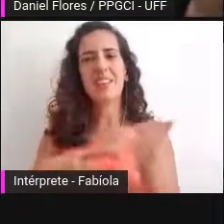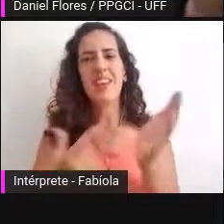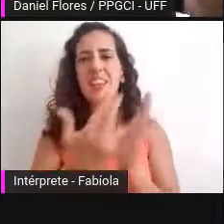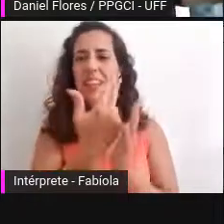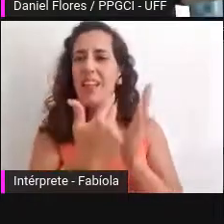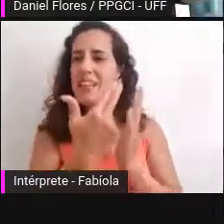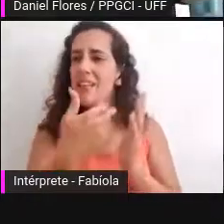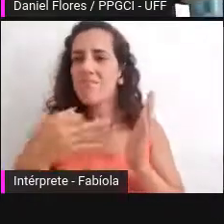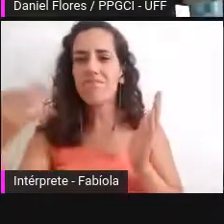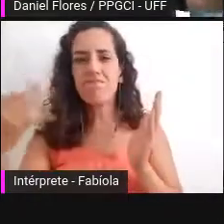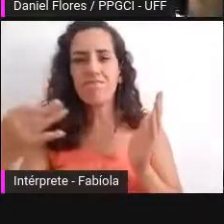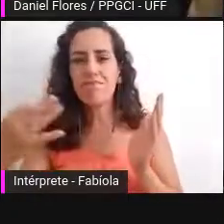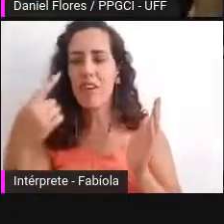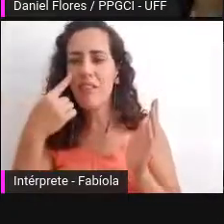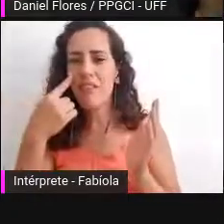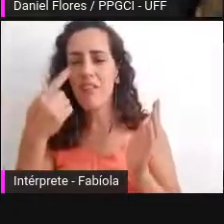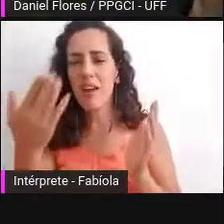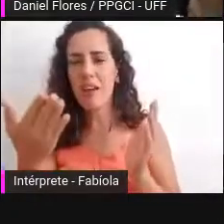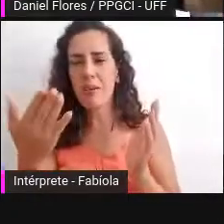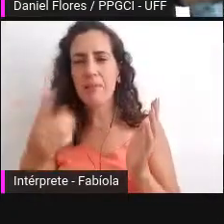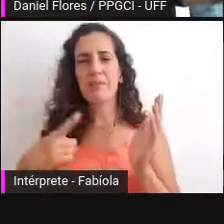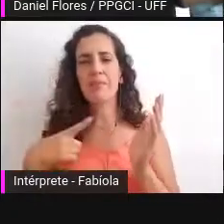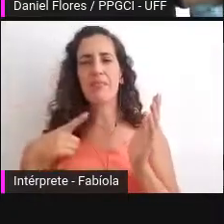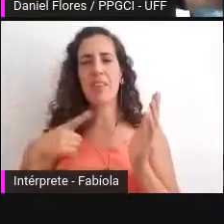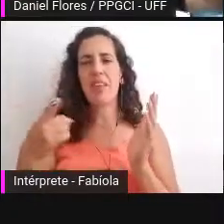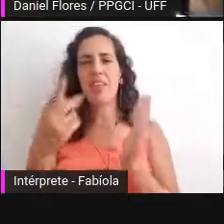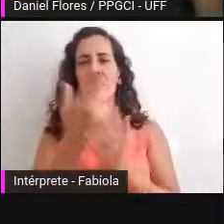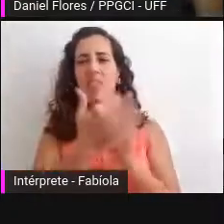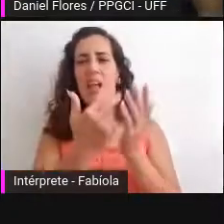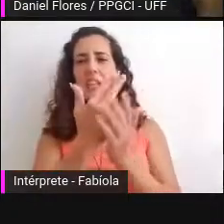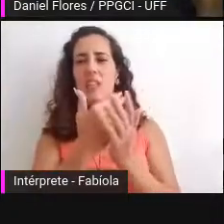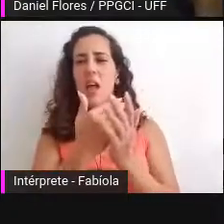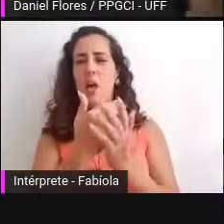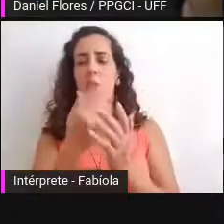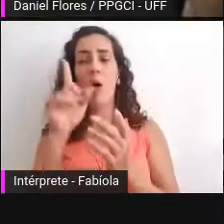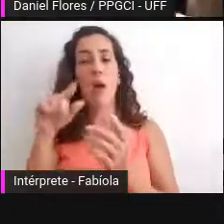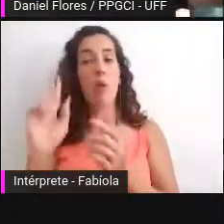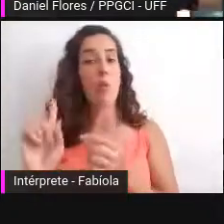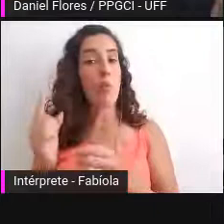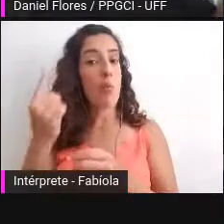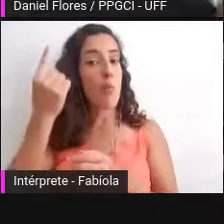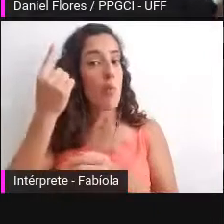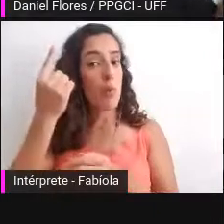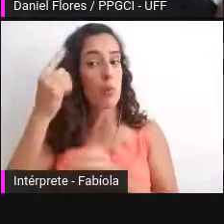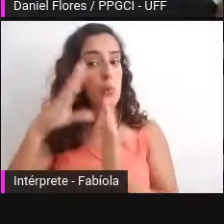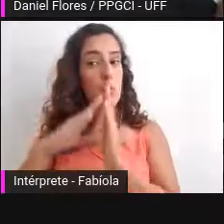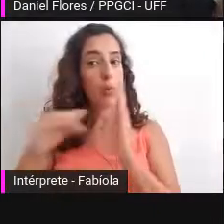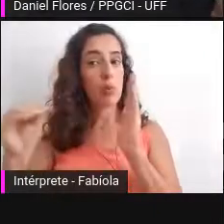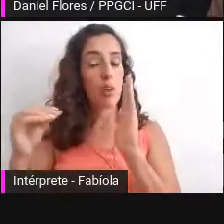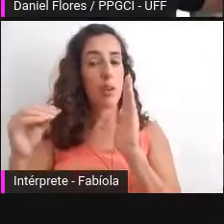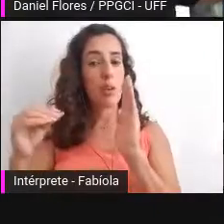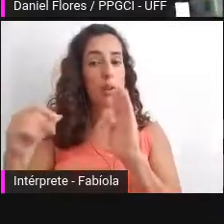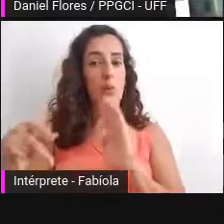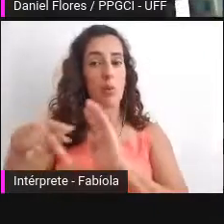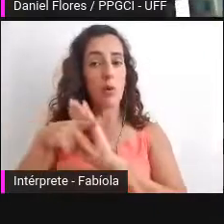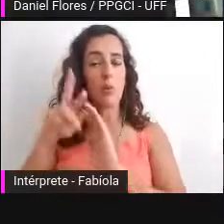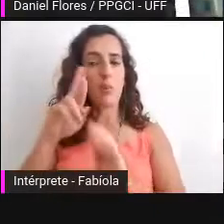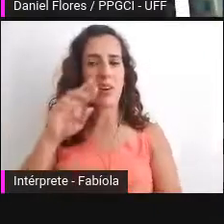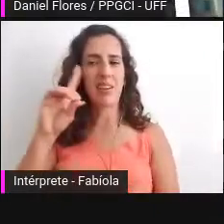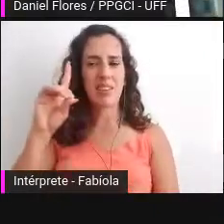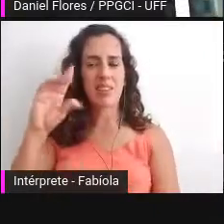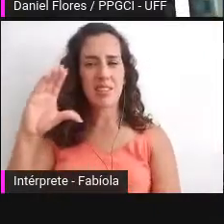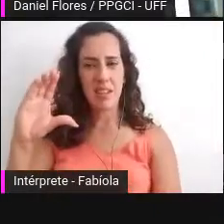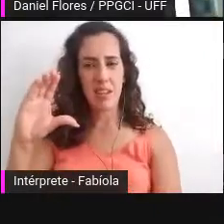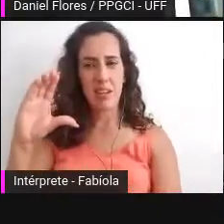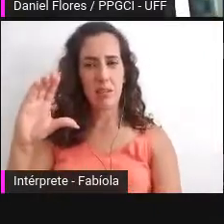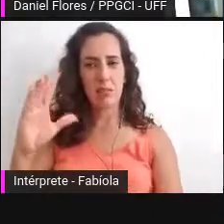vejo nesse desenho aqui é um único modelo OAS um único RDC na minha instituição mas que ele